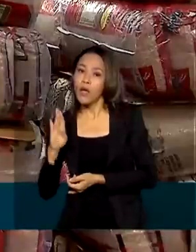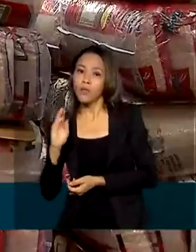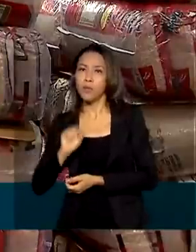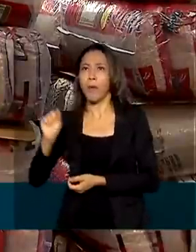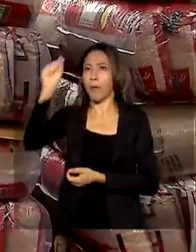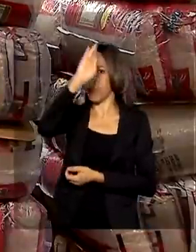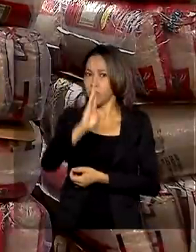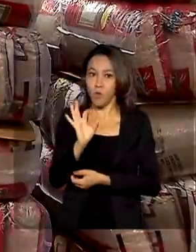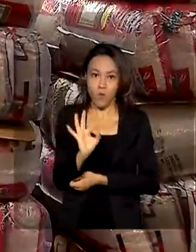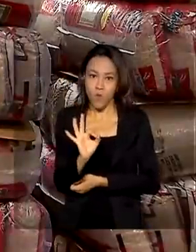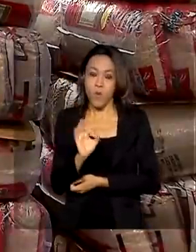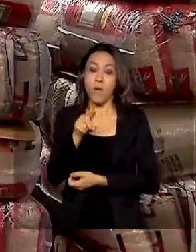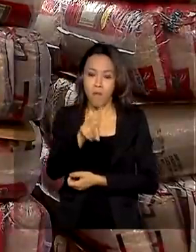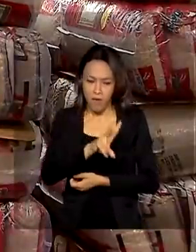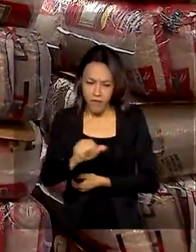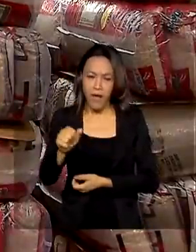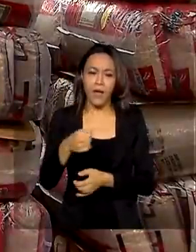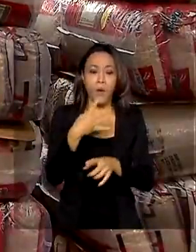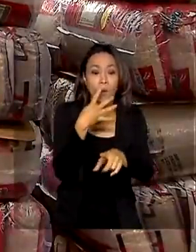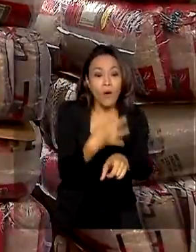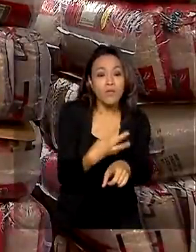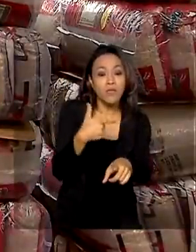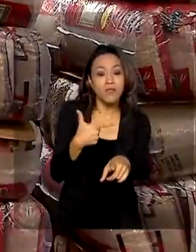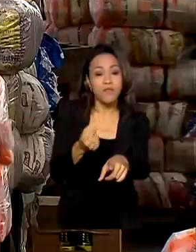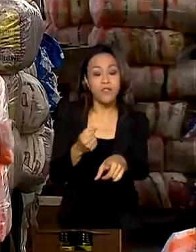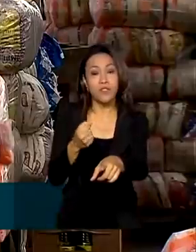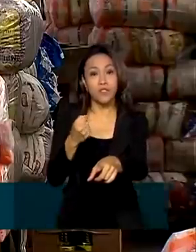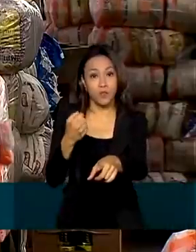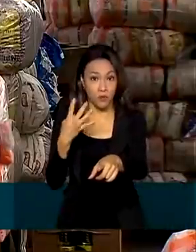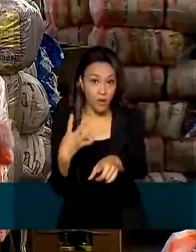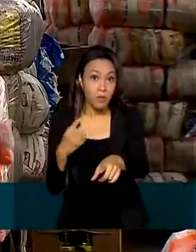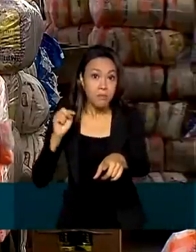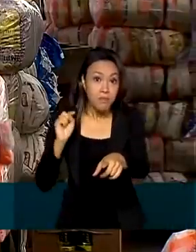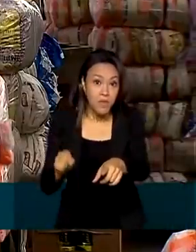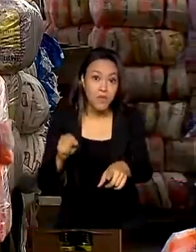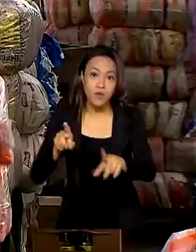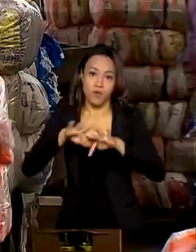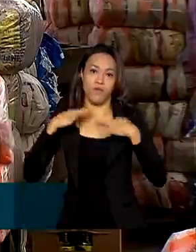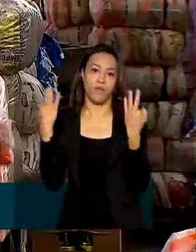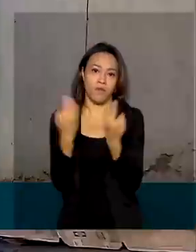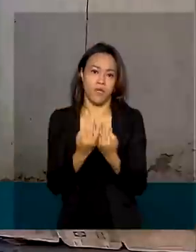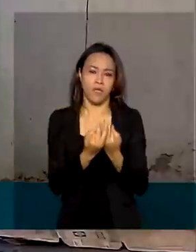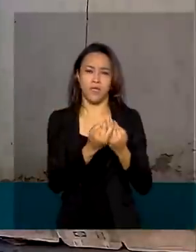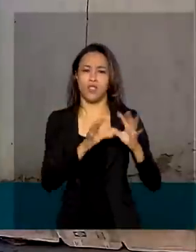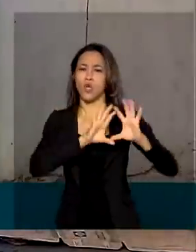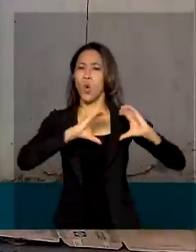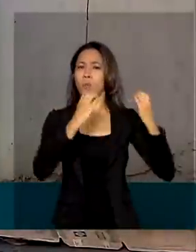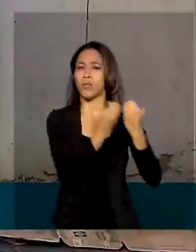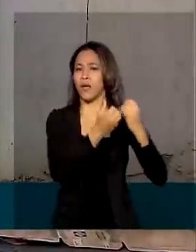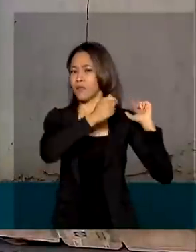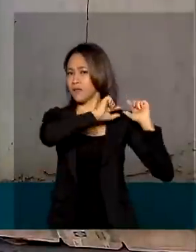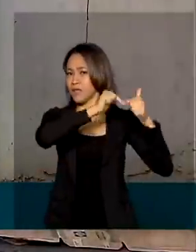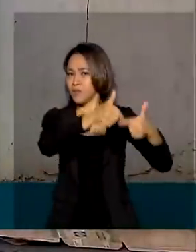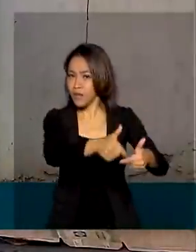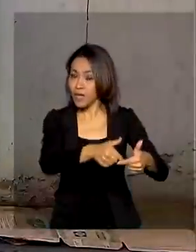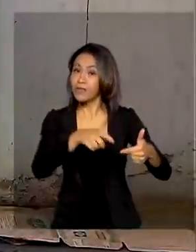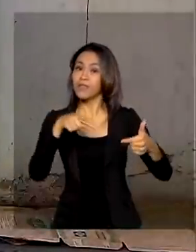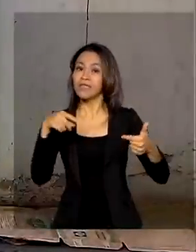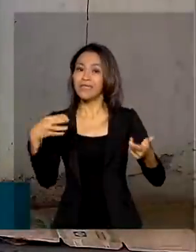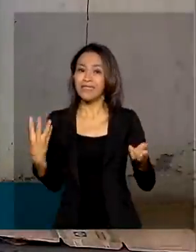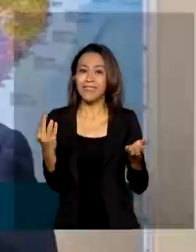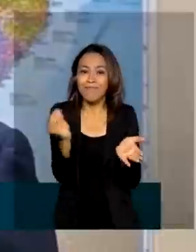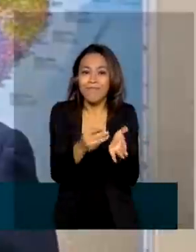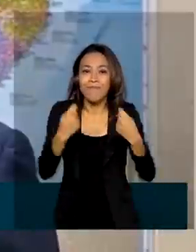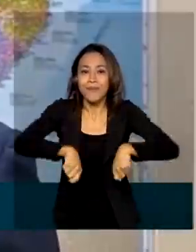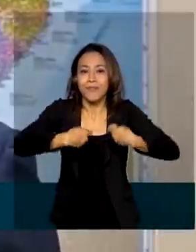mais de 424 mil famílias de comunidades tradicionais em situação de insegurança